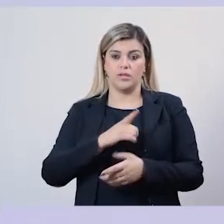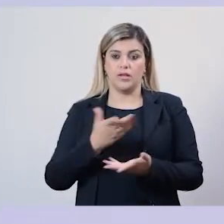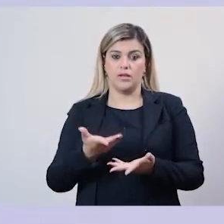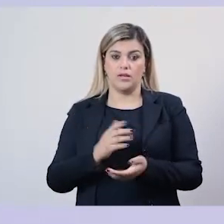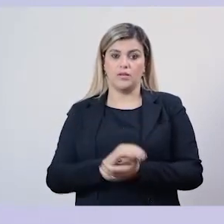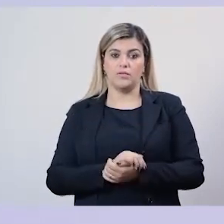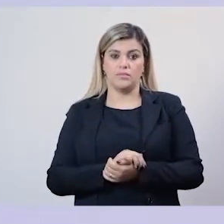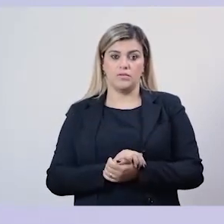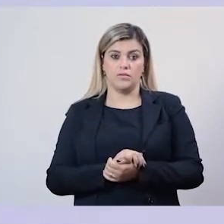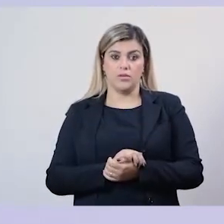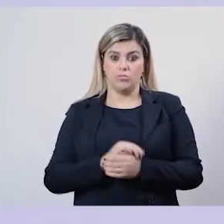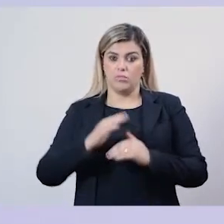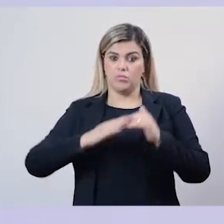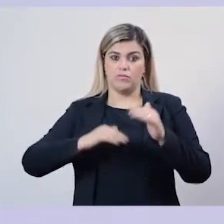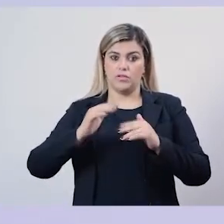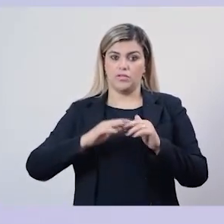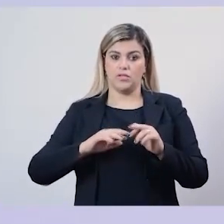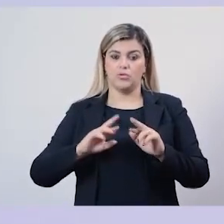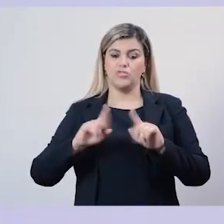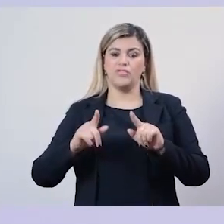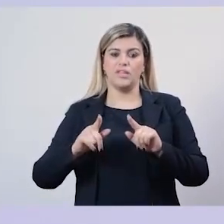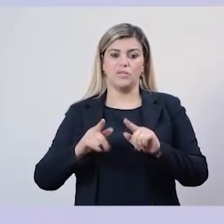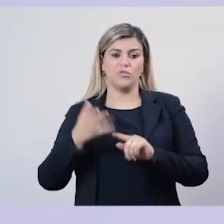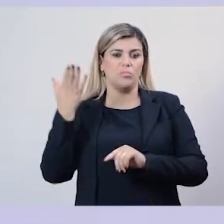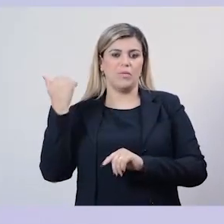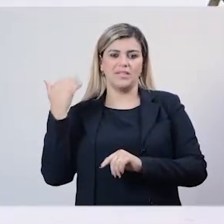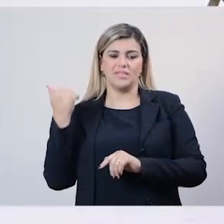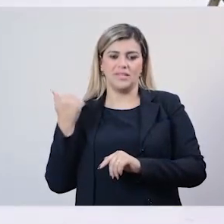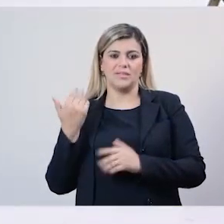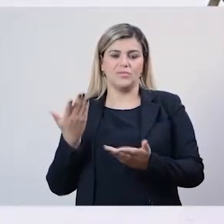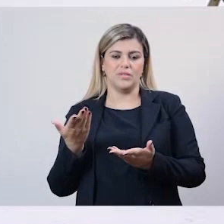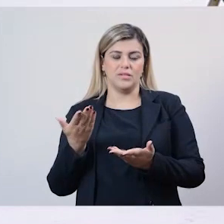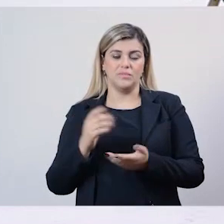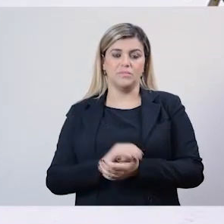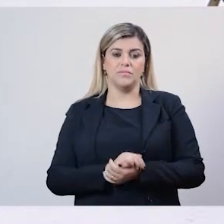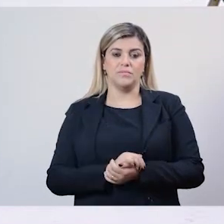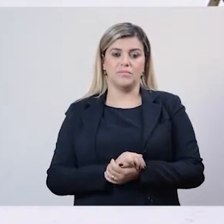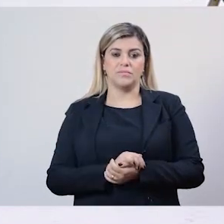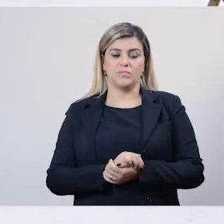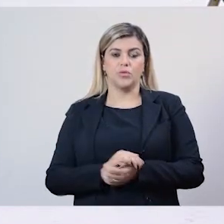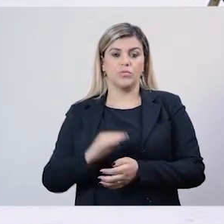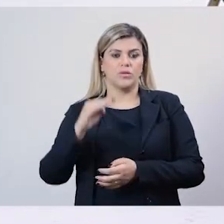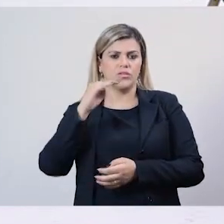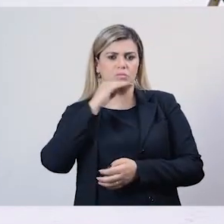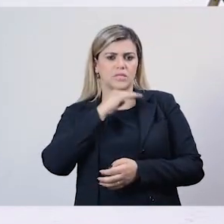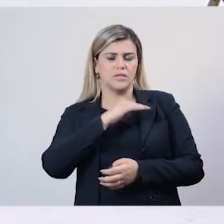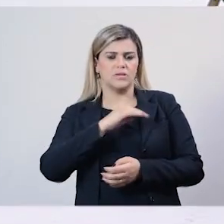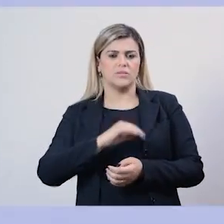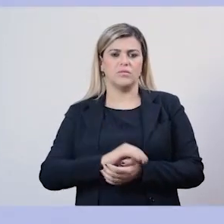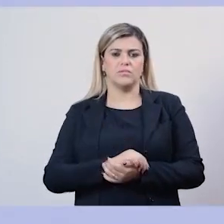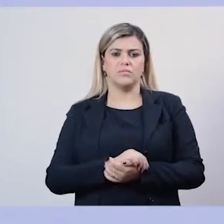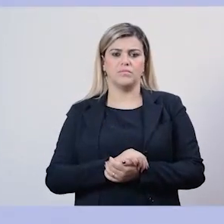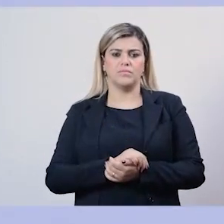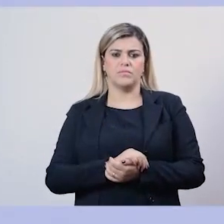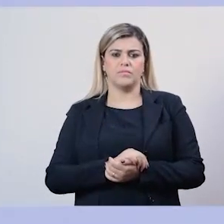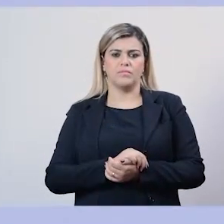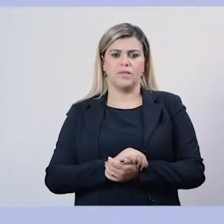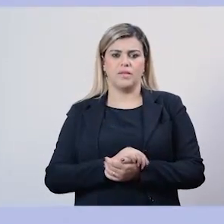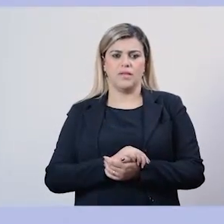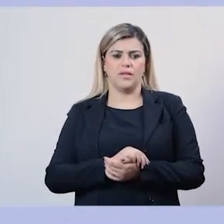talvez poderia dizer que muito diferente de como ela começou. O que a gente pode perceber é que aquele mesmo